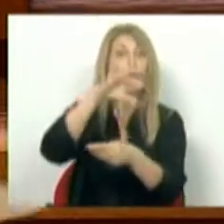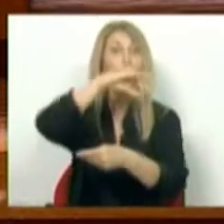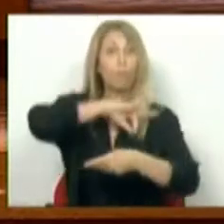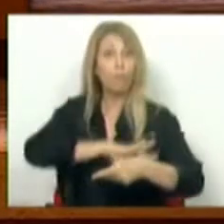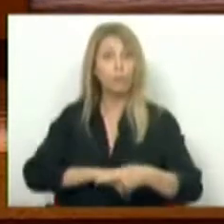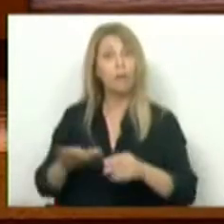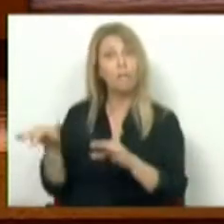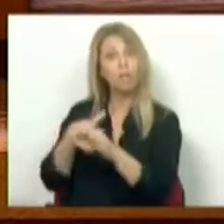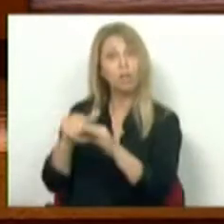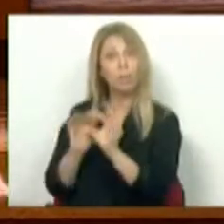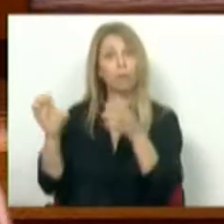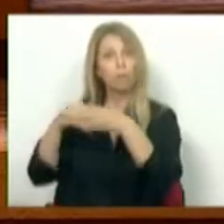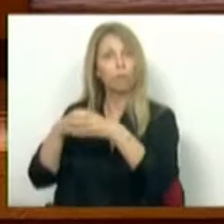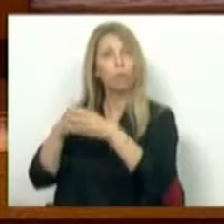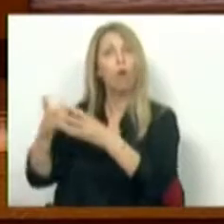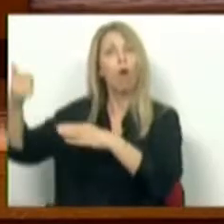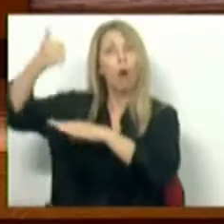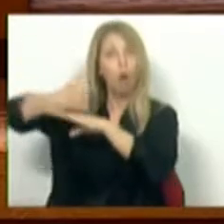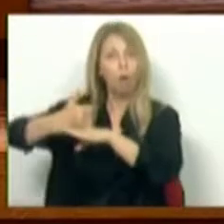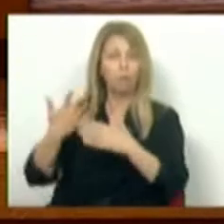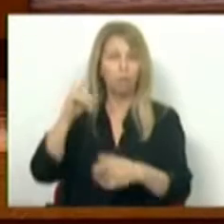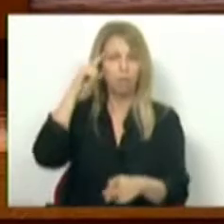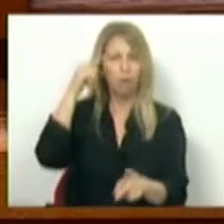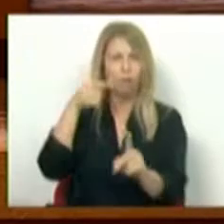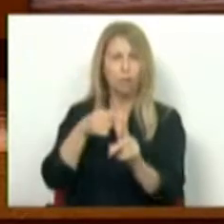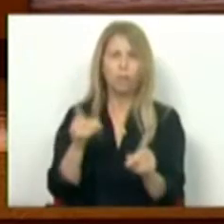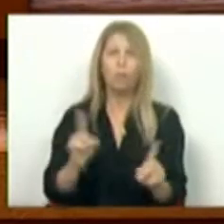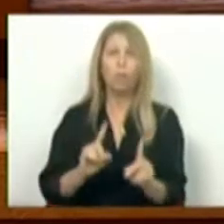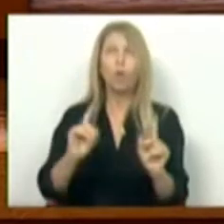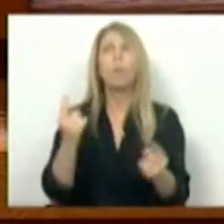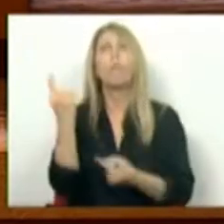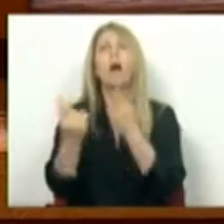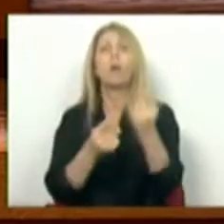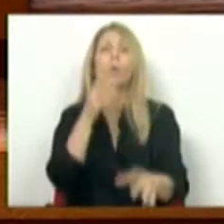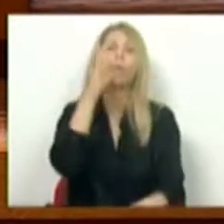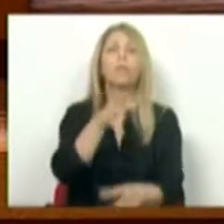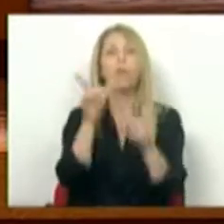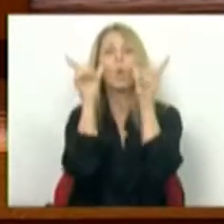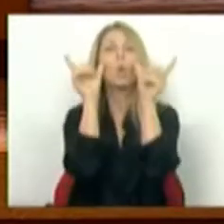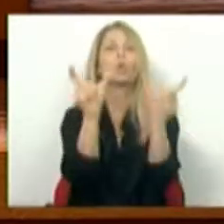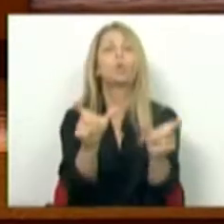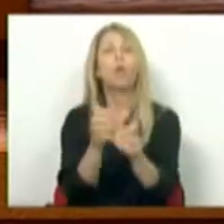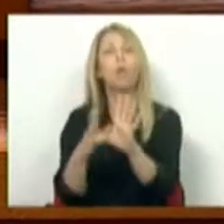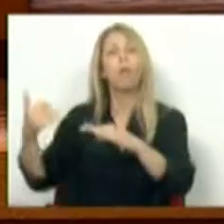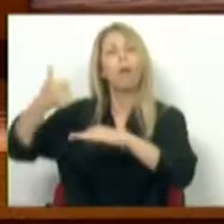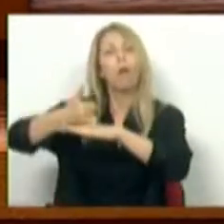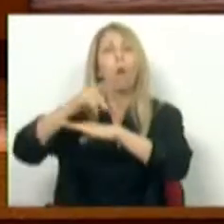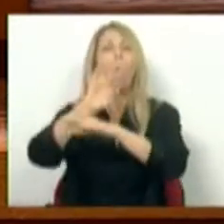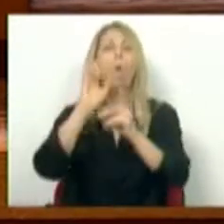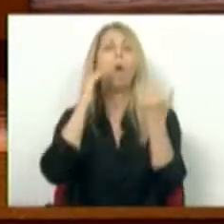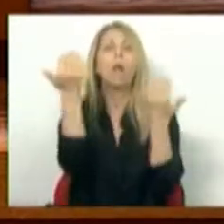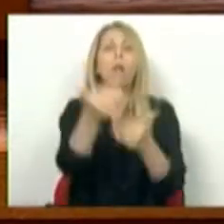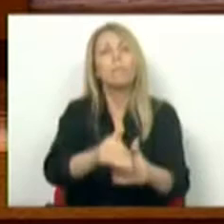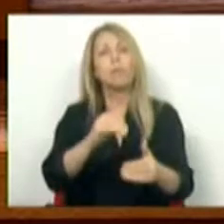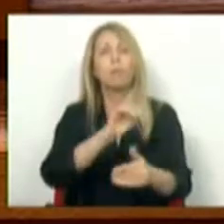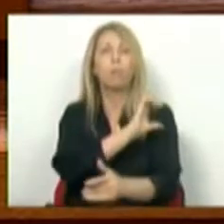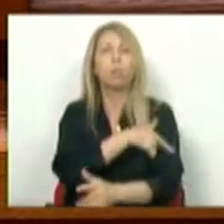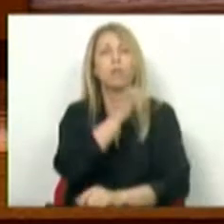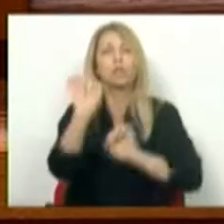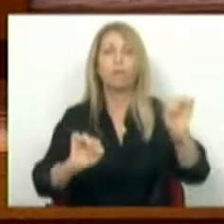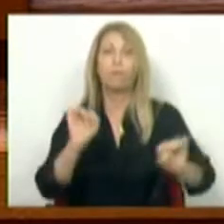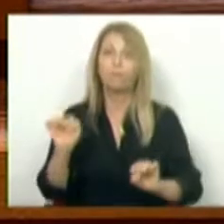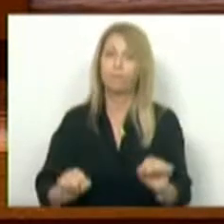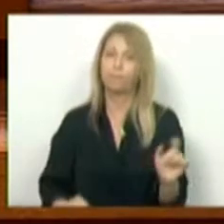a ordem. O objetivo não é, pois, como alguns ensaiaram, controlar as ordens ou restringir os seus poderes. É assim